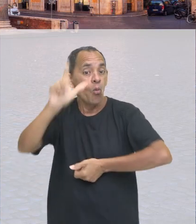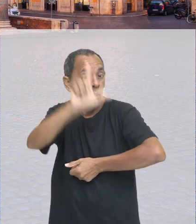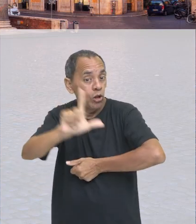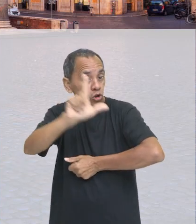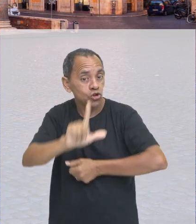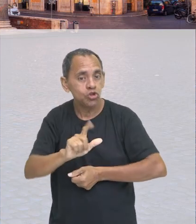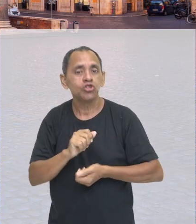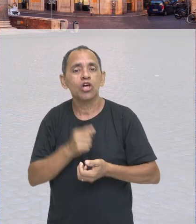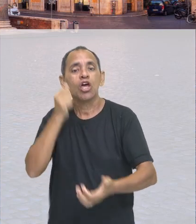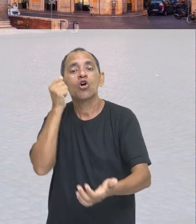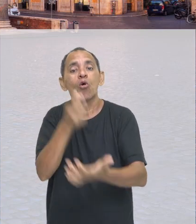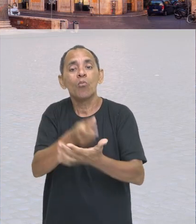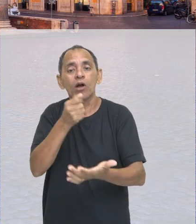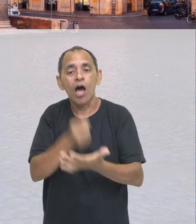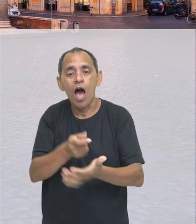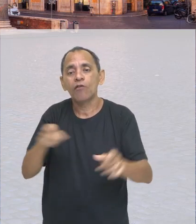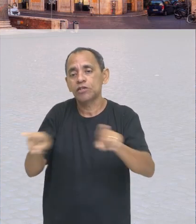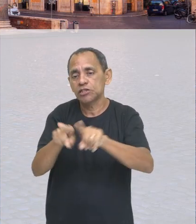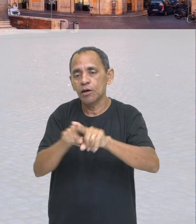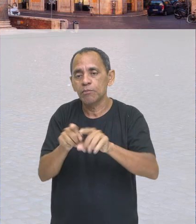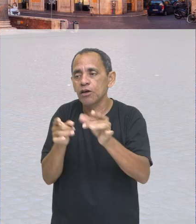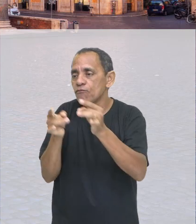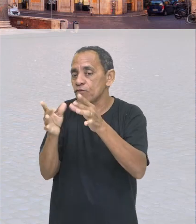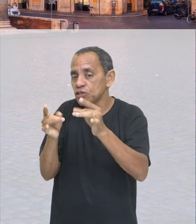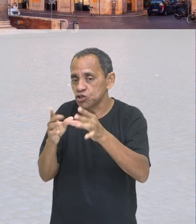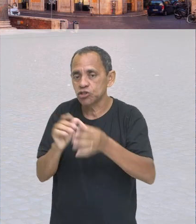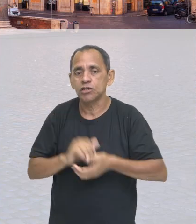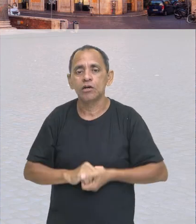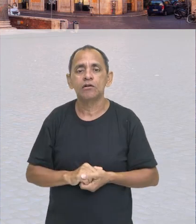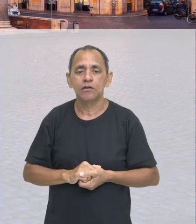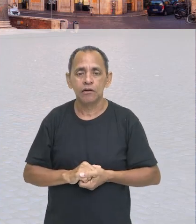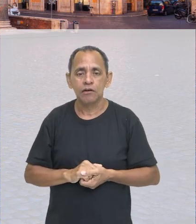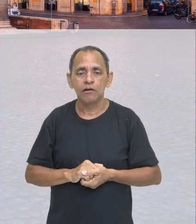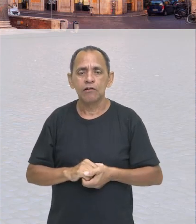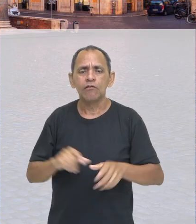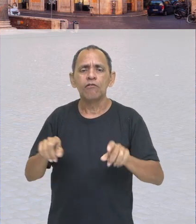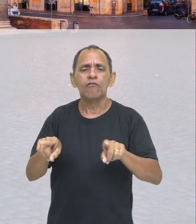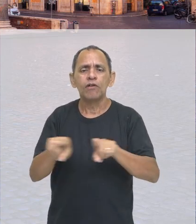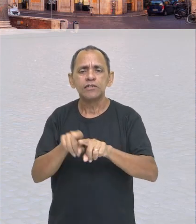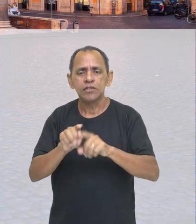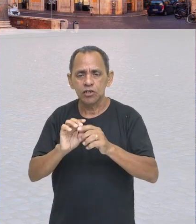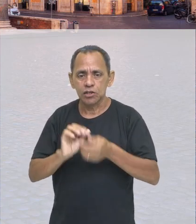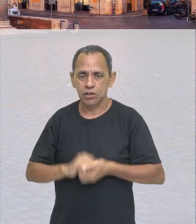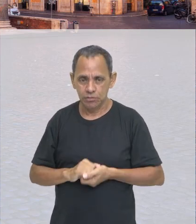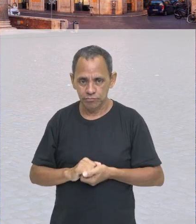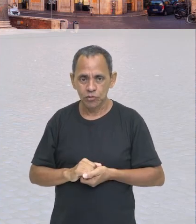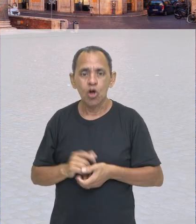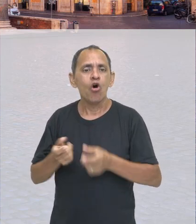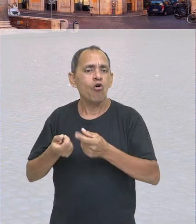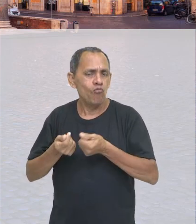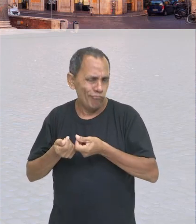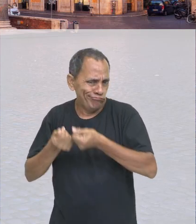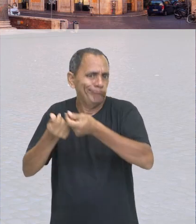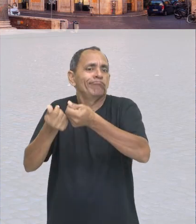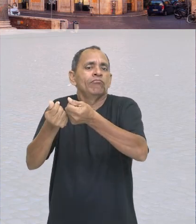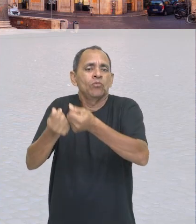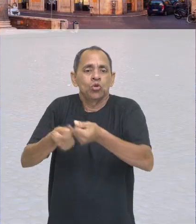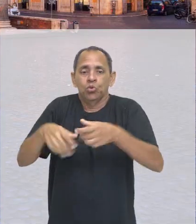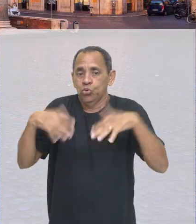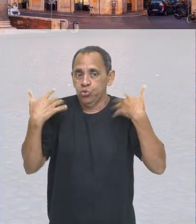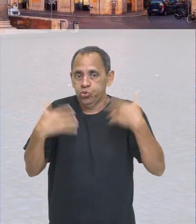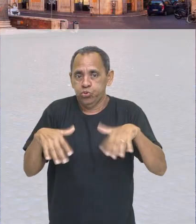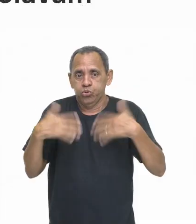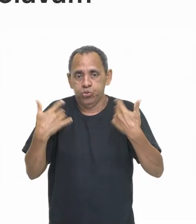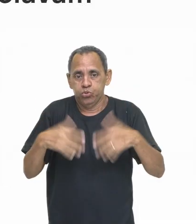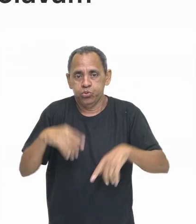revende, e tudo isso vai encarecendo o preço dessas coisas. Por isso, eram tão caras. Ok? Então,